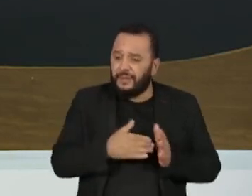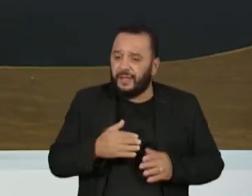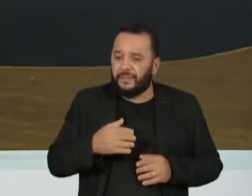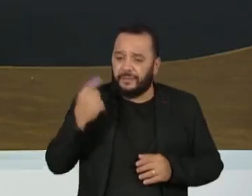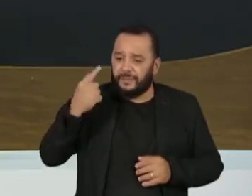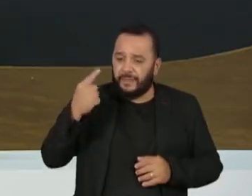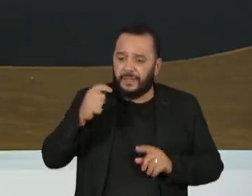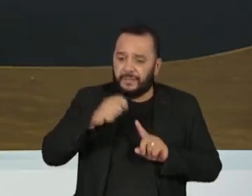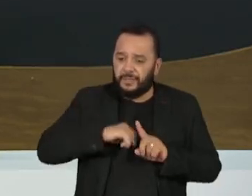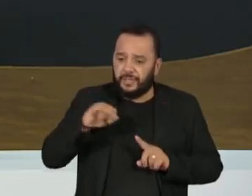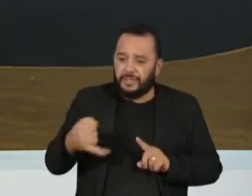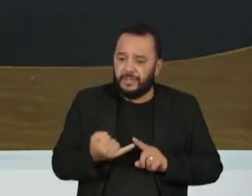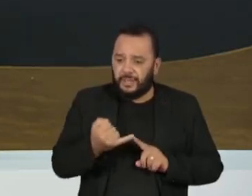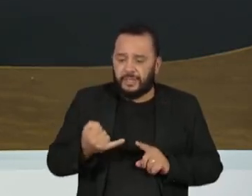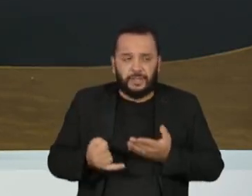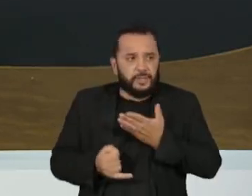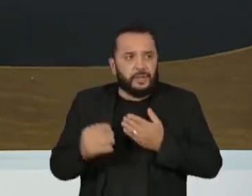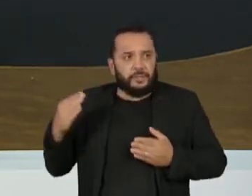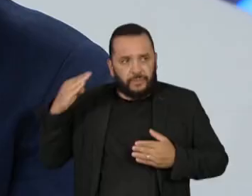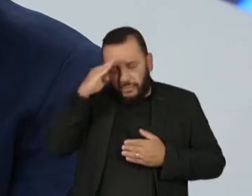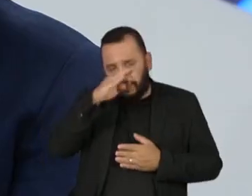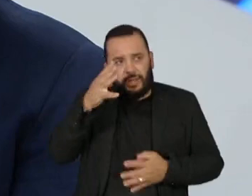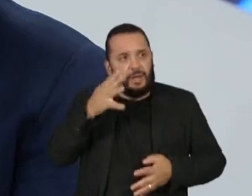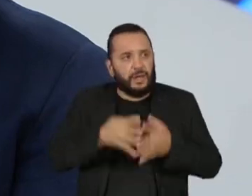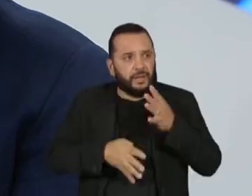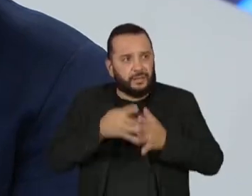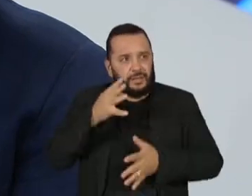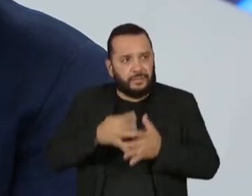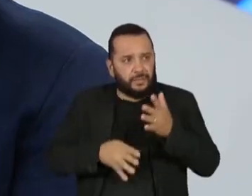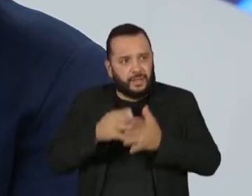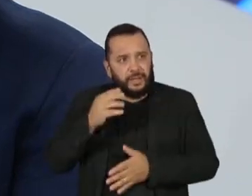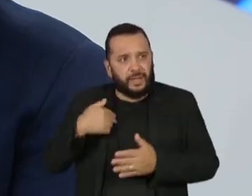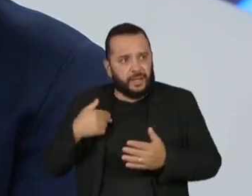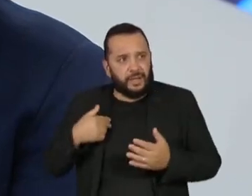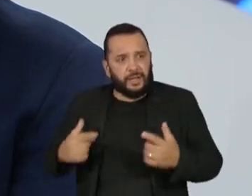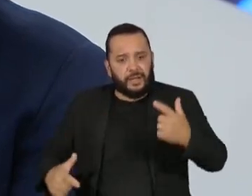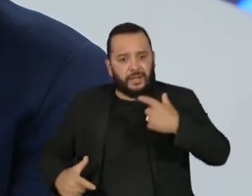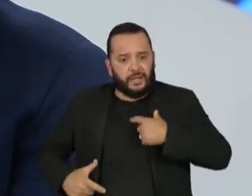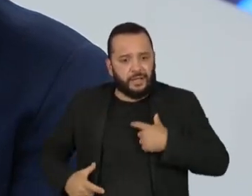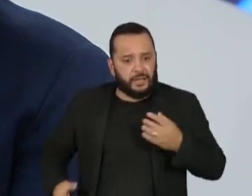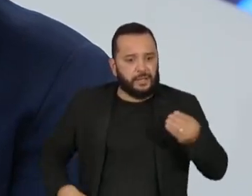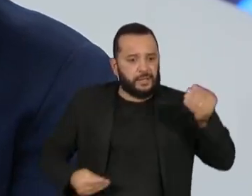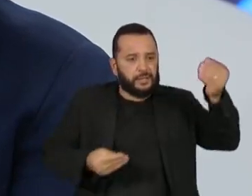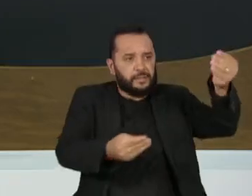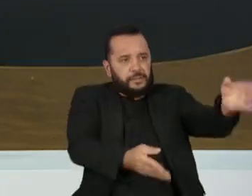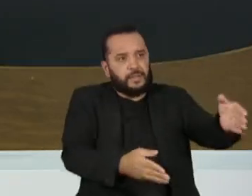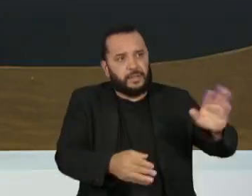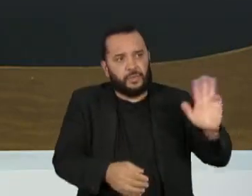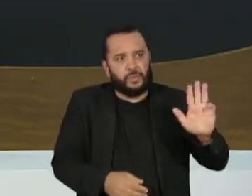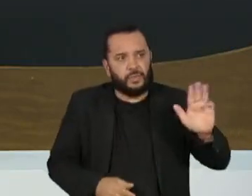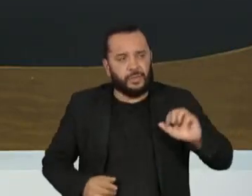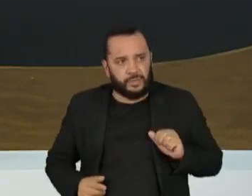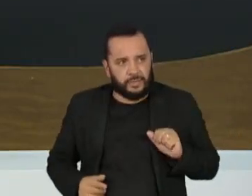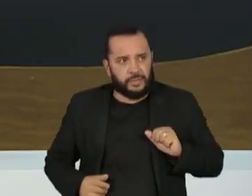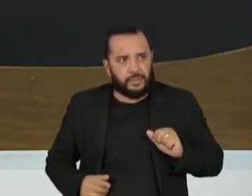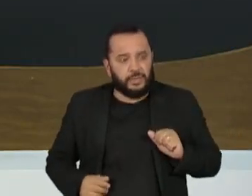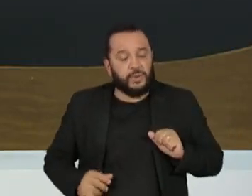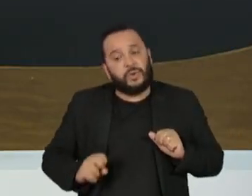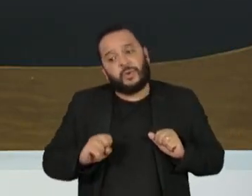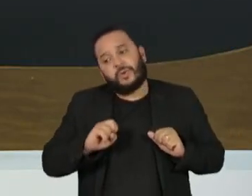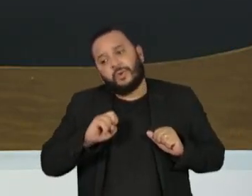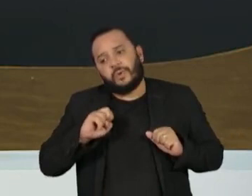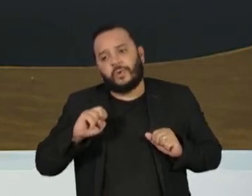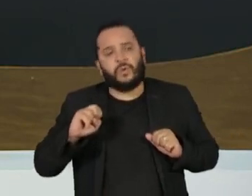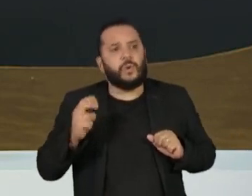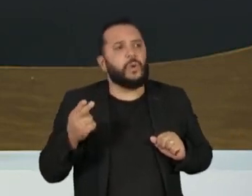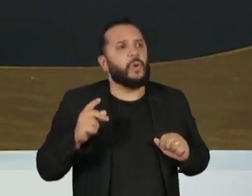janeiro, faça algo para questionar a passagem do bastão e, segundo, mantenha essa mobilização